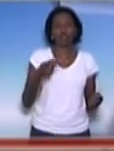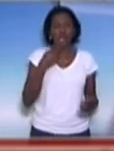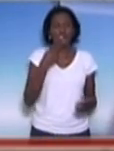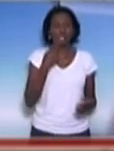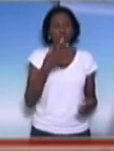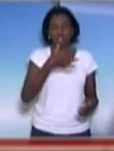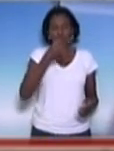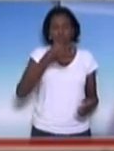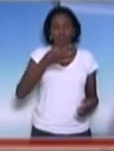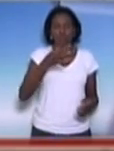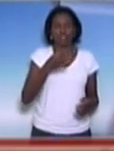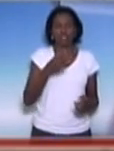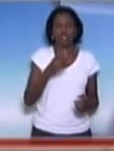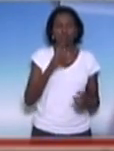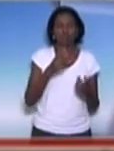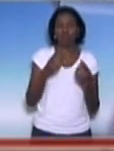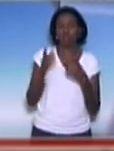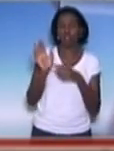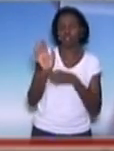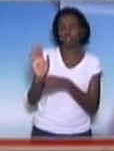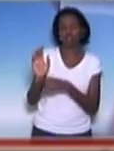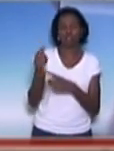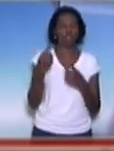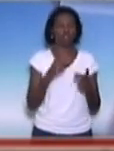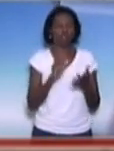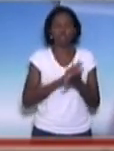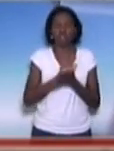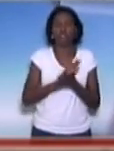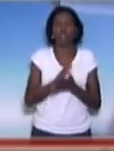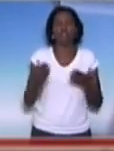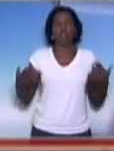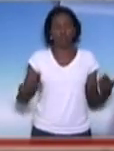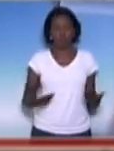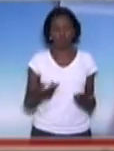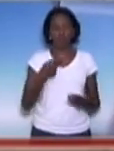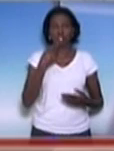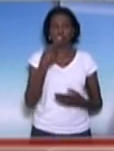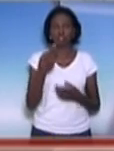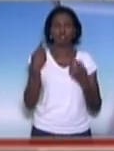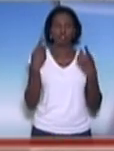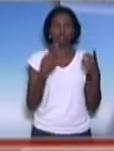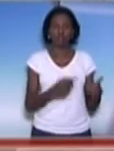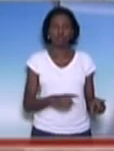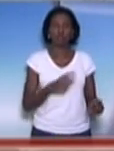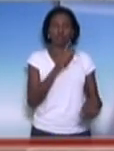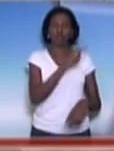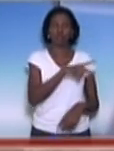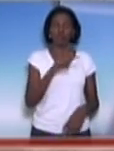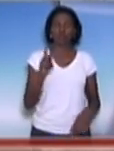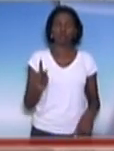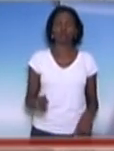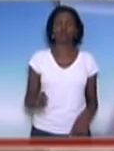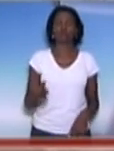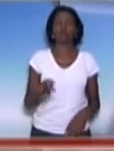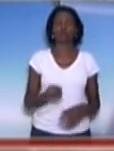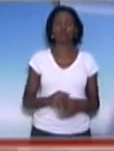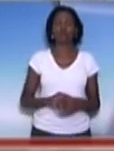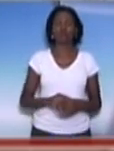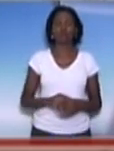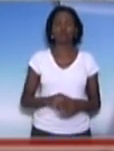assume uma postura contra o magistério paulista, contra os educadores e educadoras, que